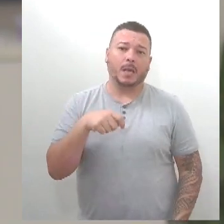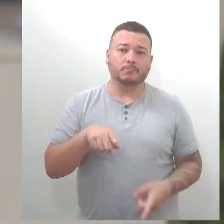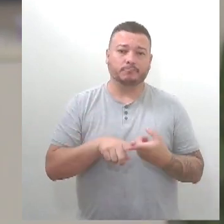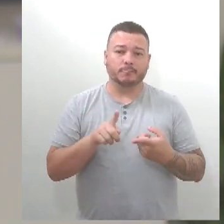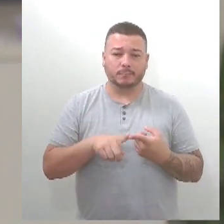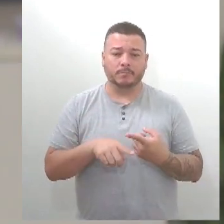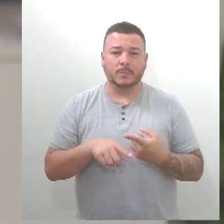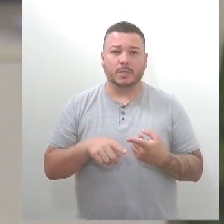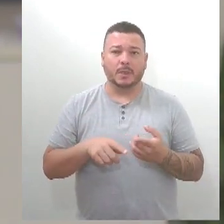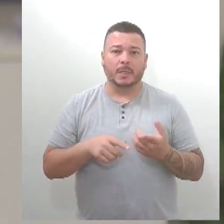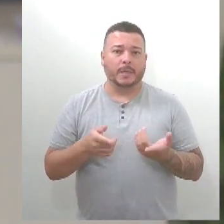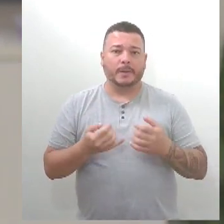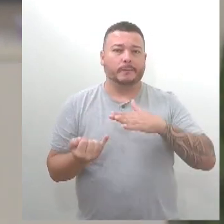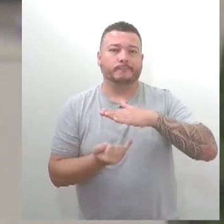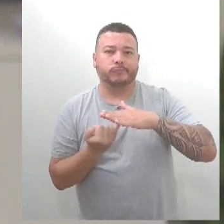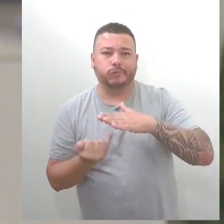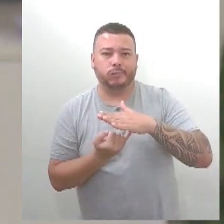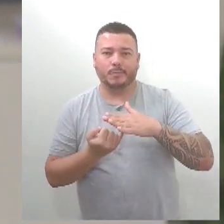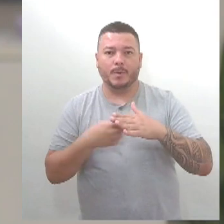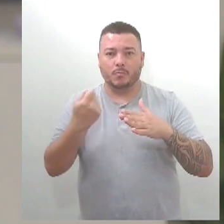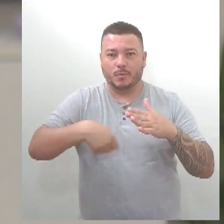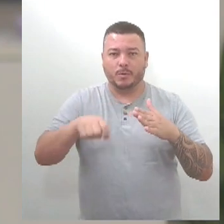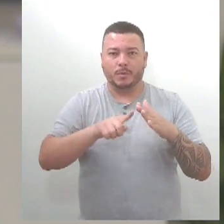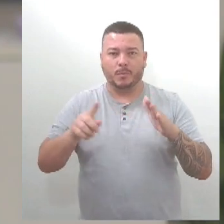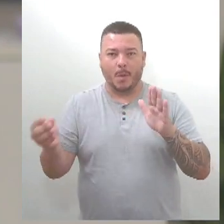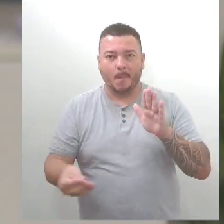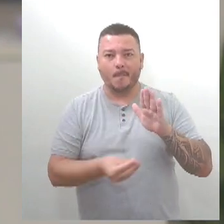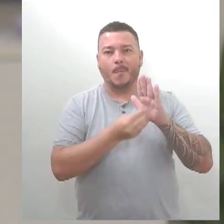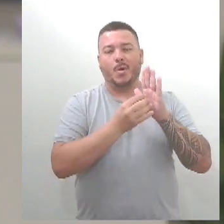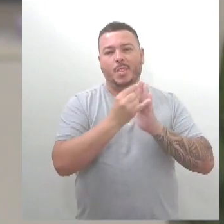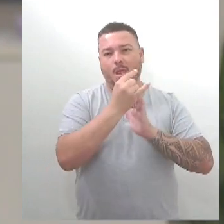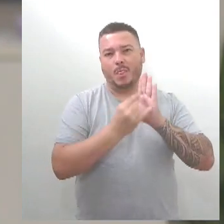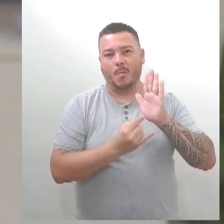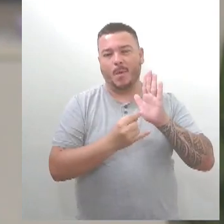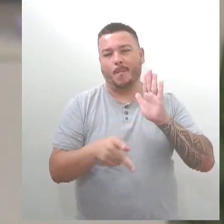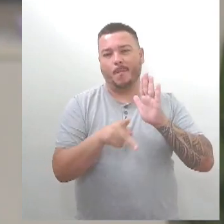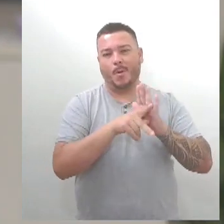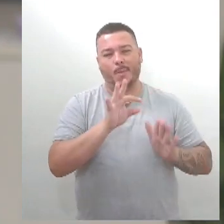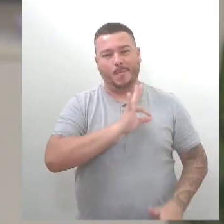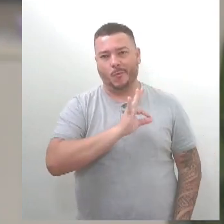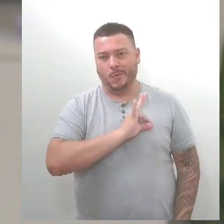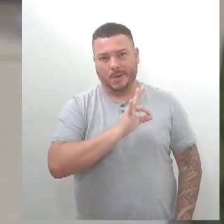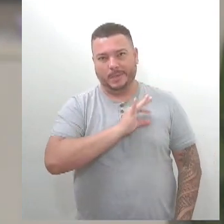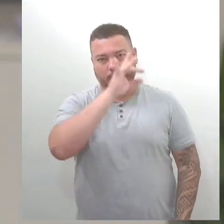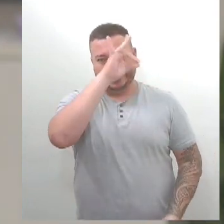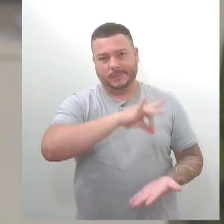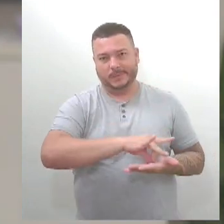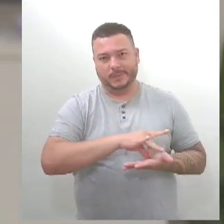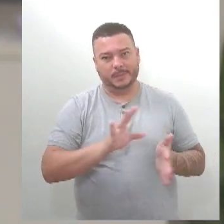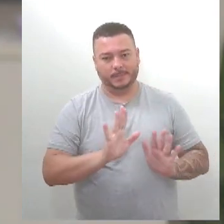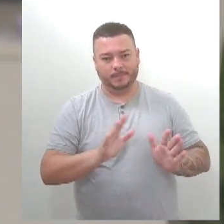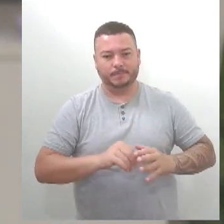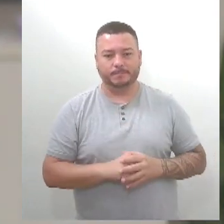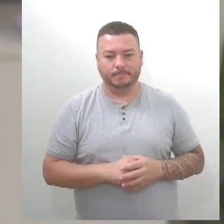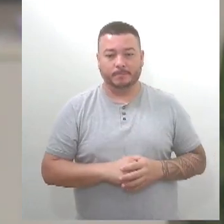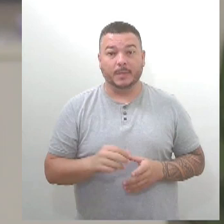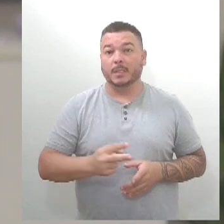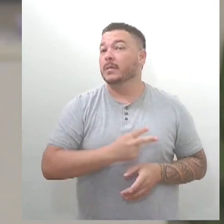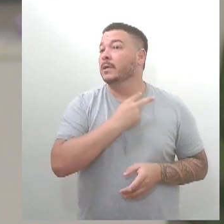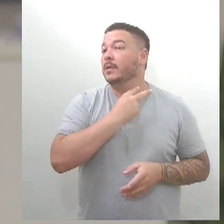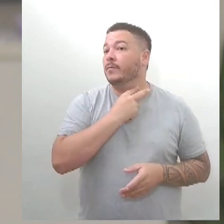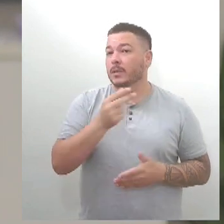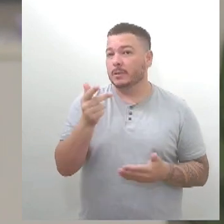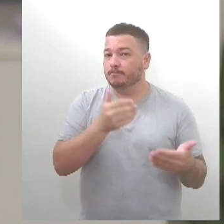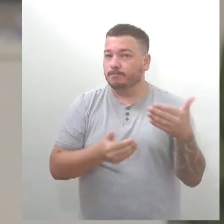ele não chega a se tornar um inquérito policial ou um procedimento policial diverso e as próprias vítimas participam da